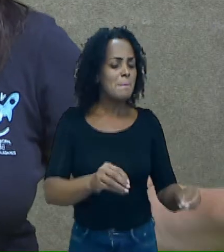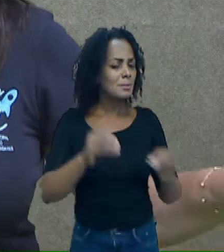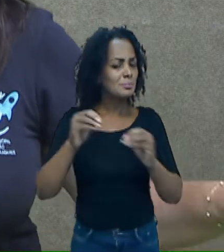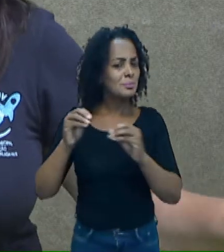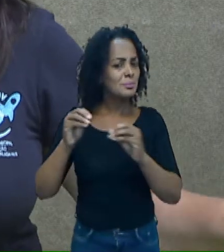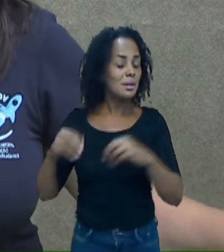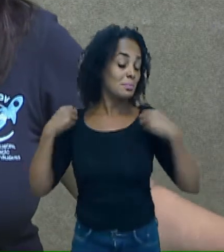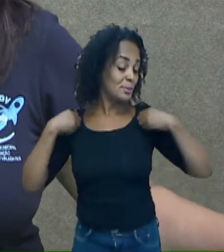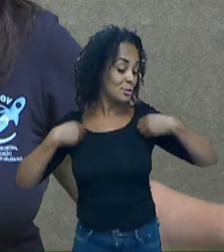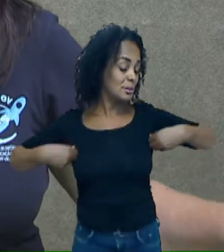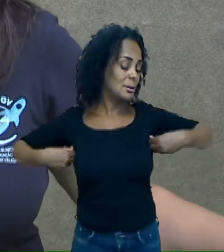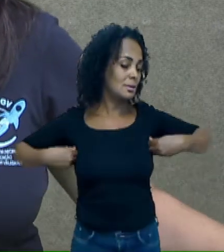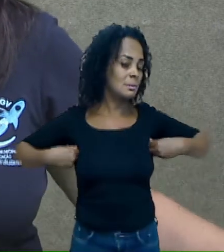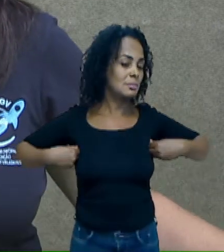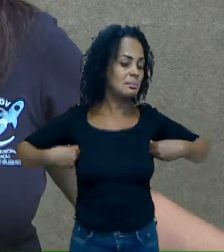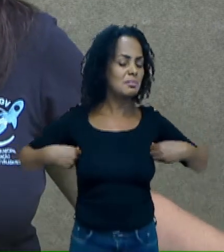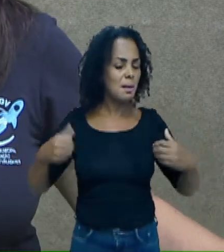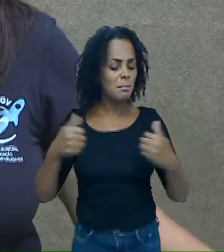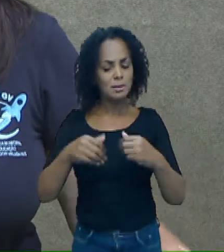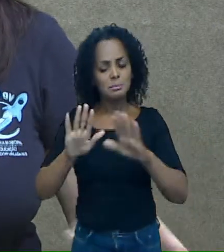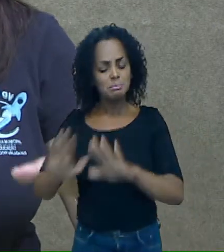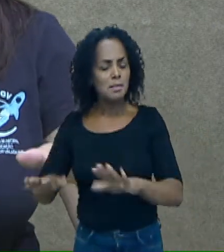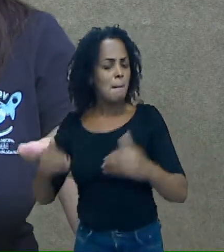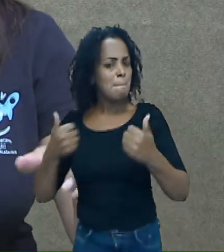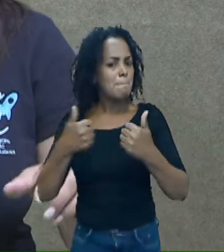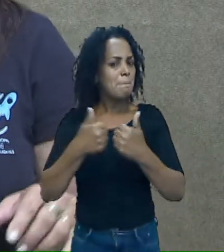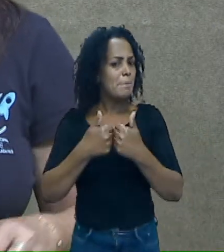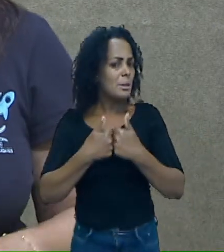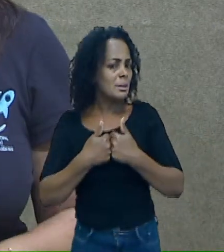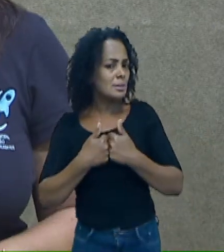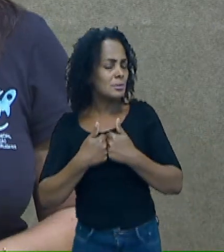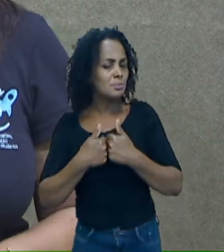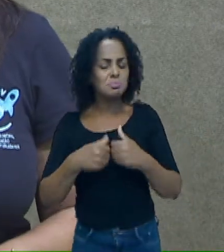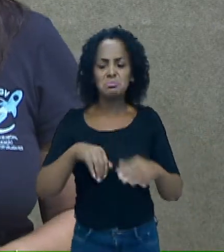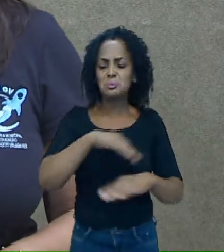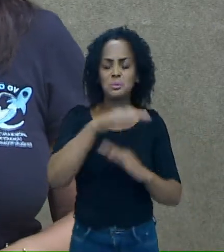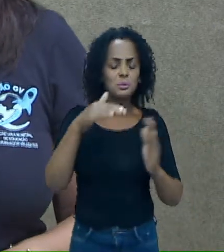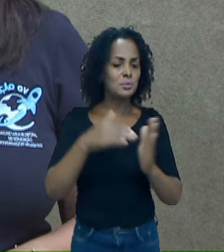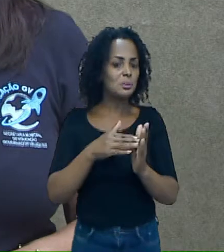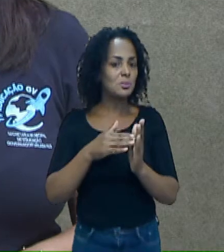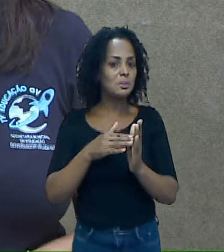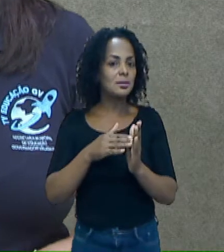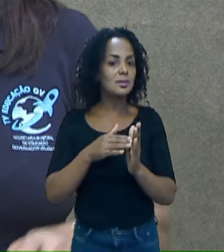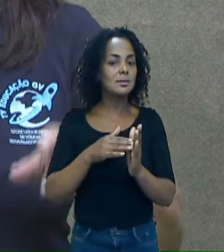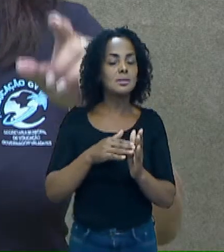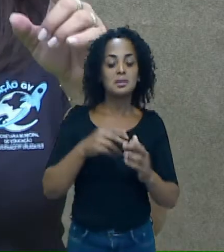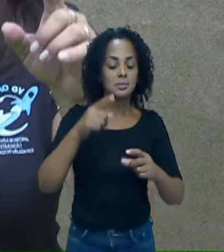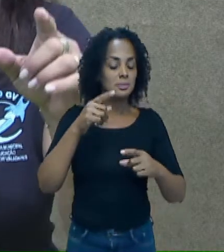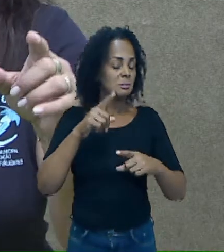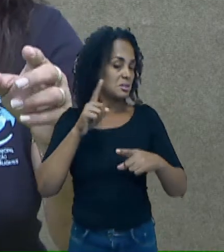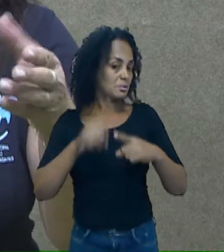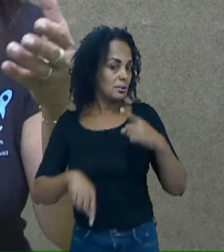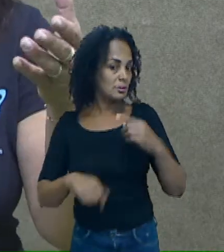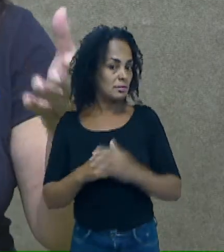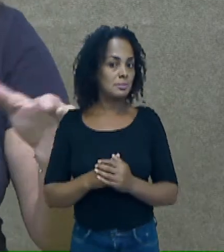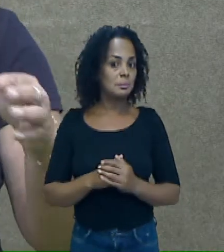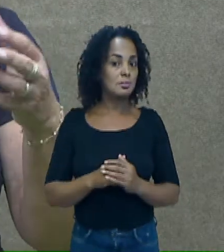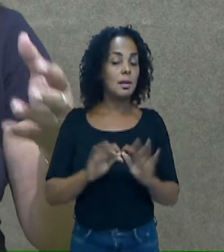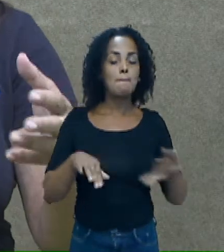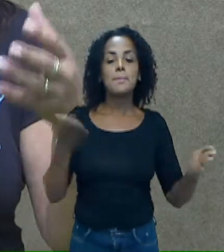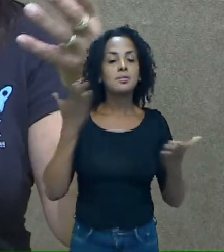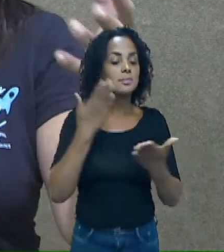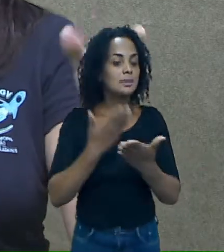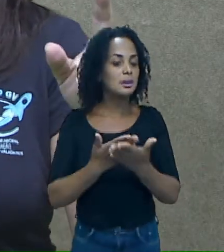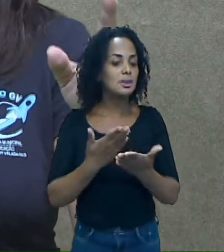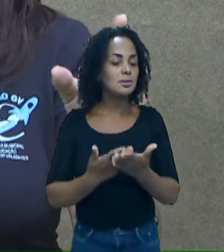mochila aí no cantinho perto de você, com todos os seus materiais, não é isso mesmo? Mas para que o seu